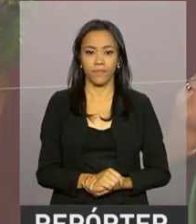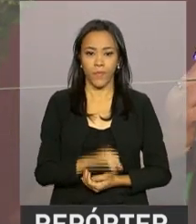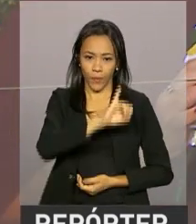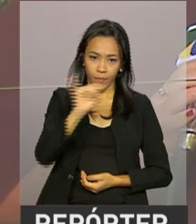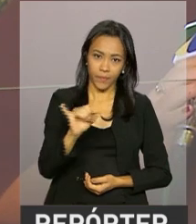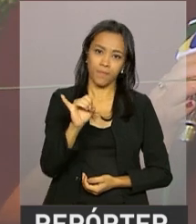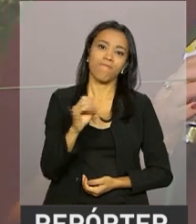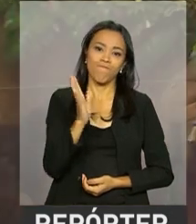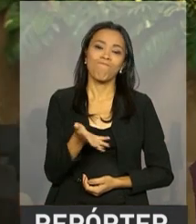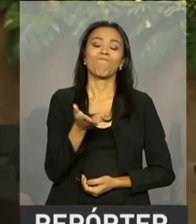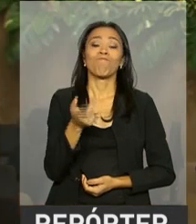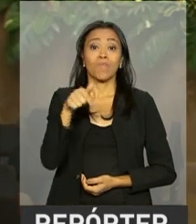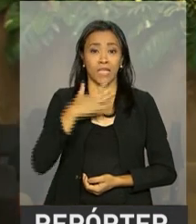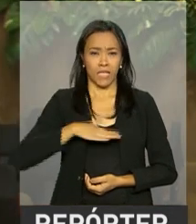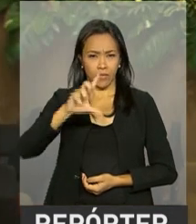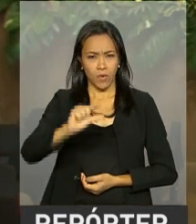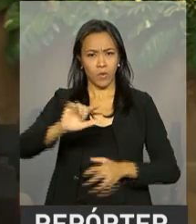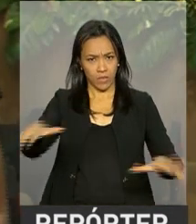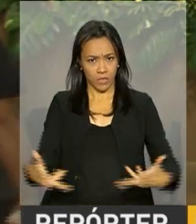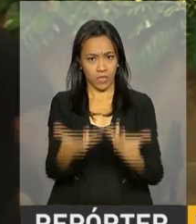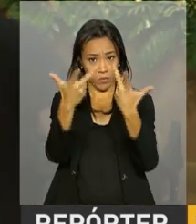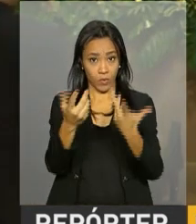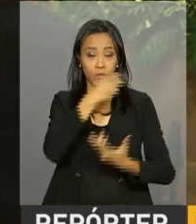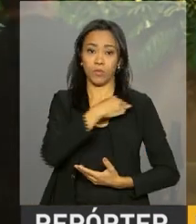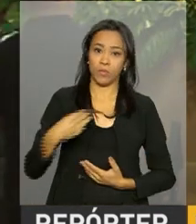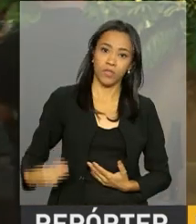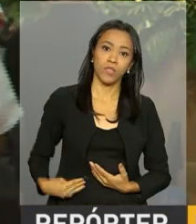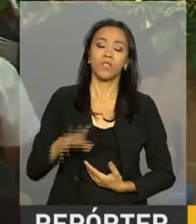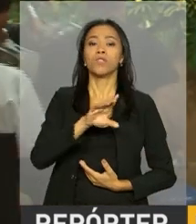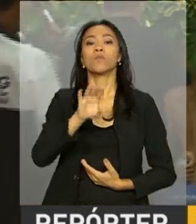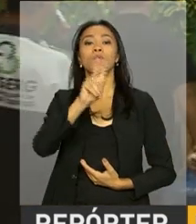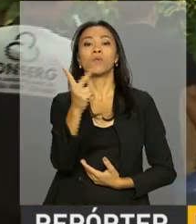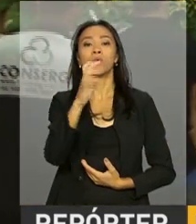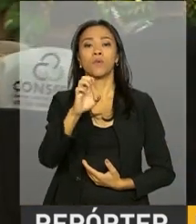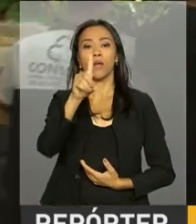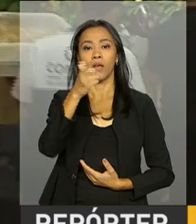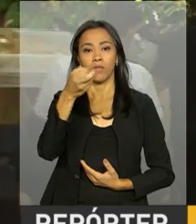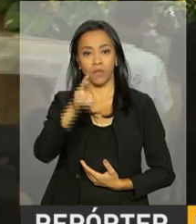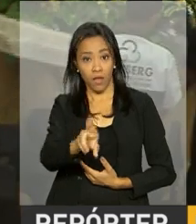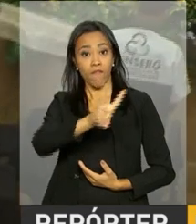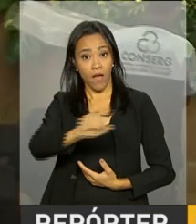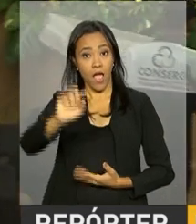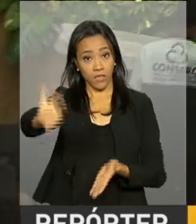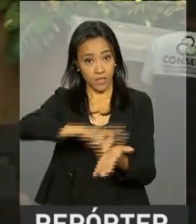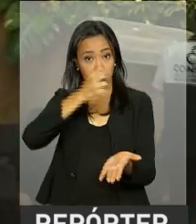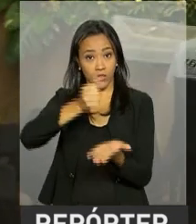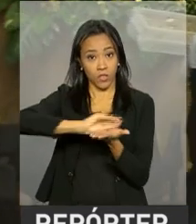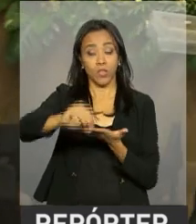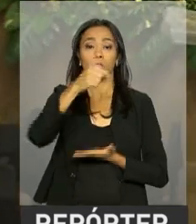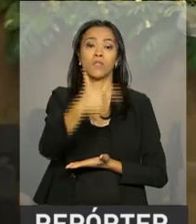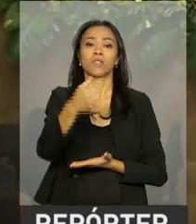Olá, Leandro. Na cerimônia de Logo Mais, o ministro da Integração Nacional, Hélder Barbalho, vai assinar o repasse de R$ 230